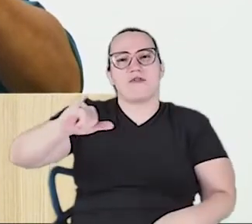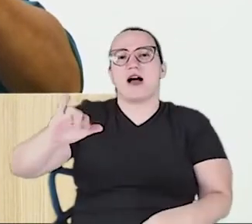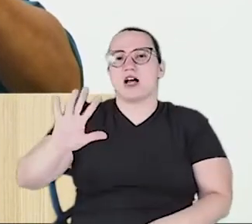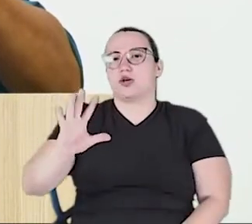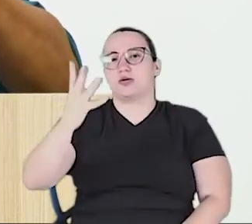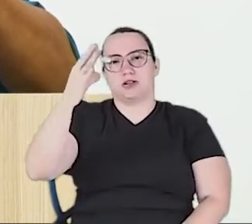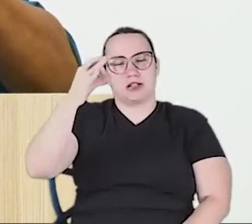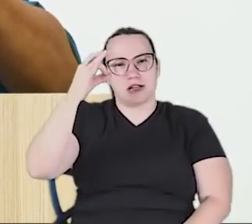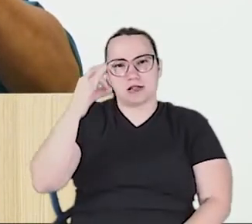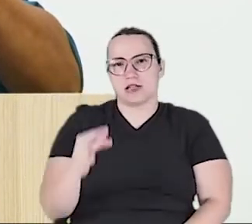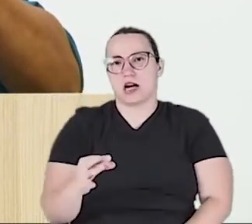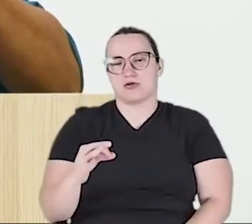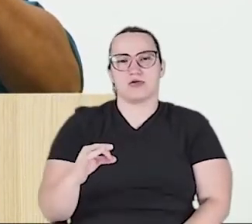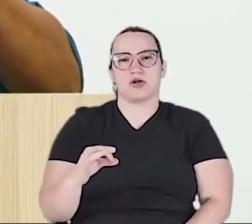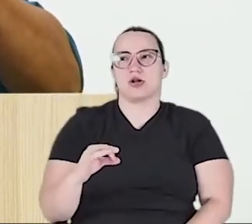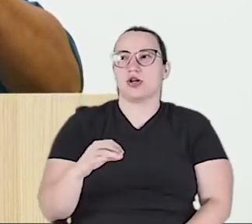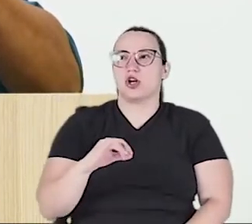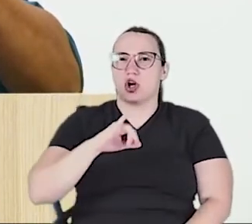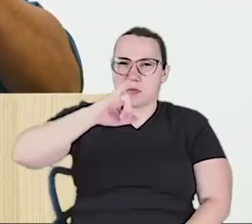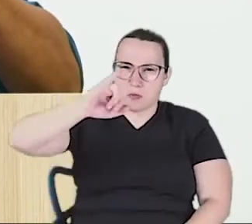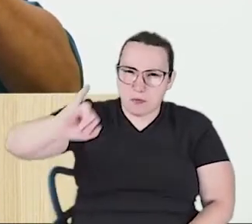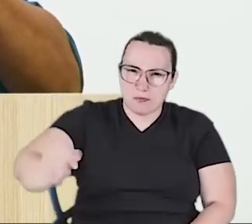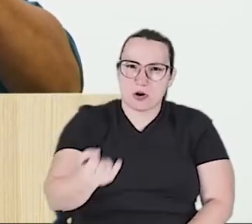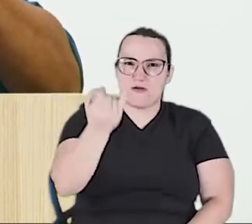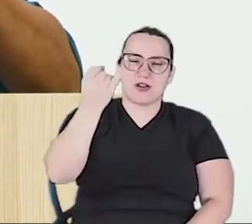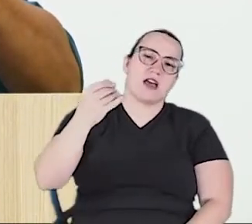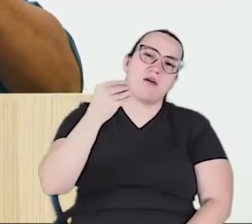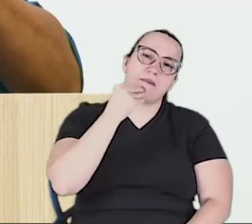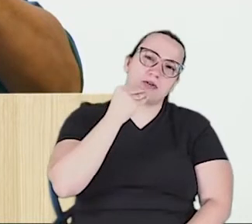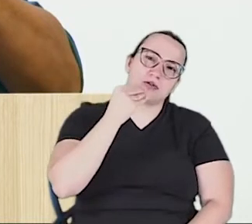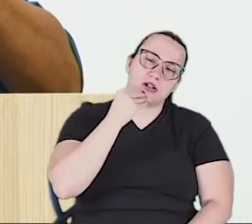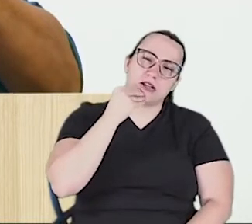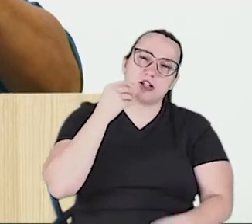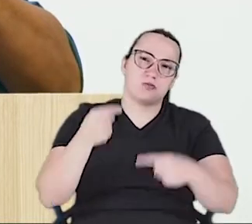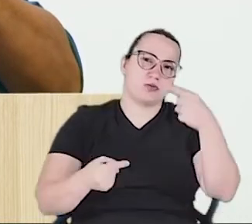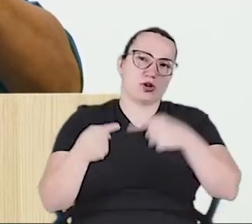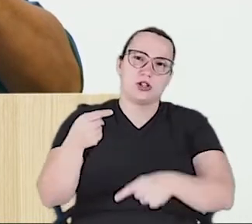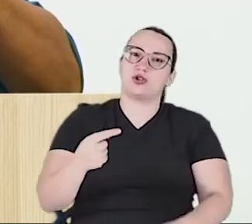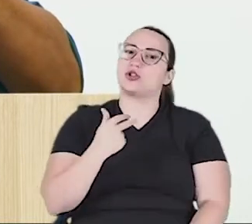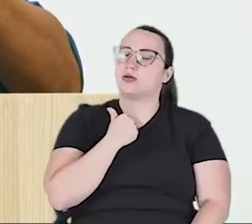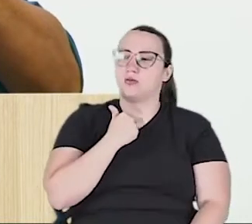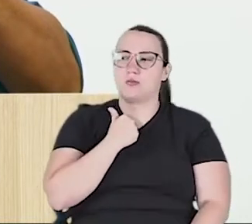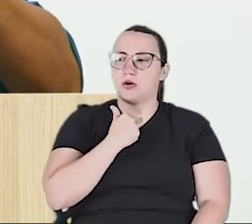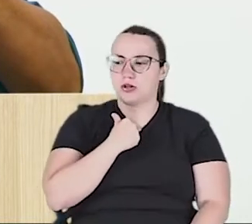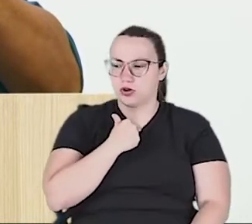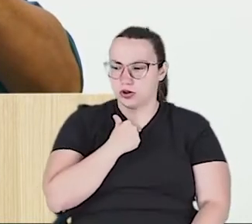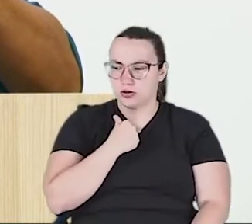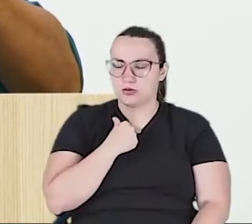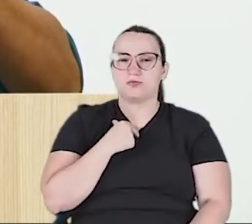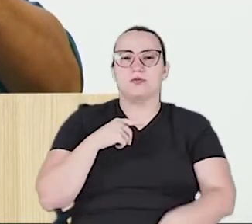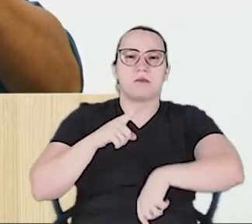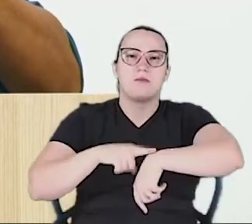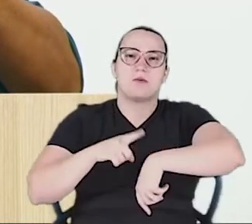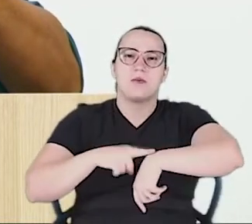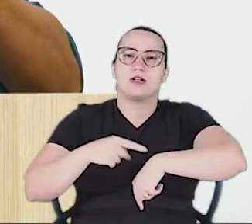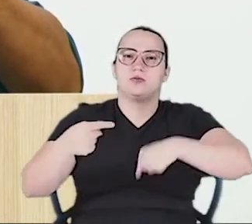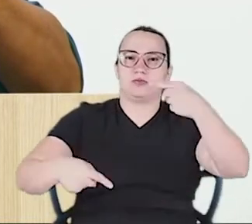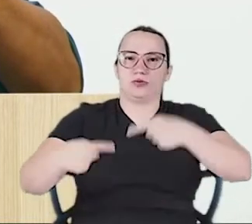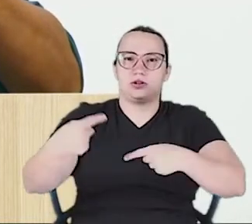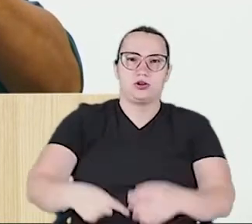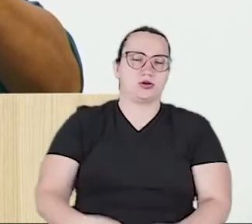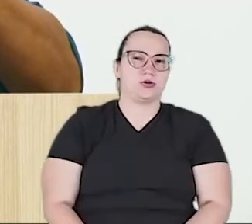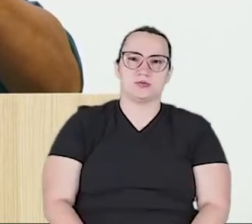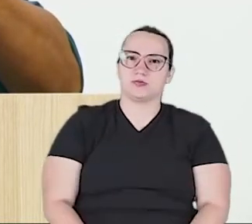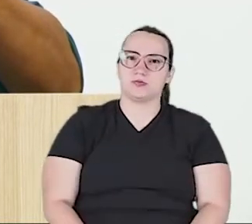temos que aproveitar as oportunidades políticas, aproveitar os momentos políticos. Querem ganhar a eleição?